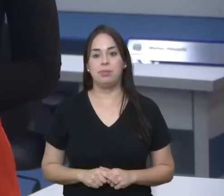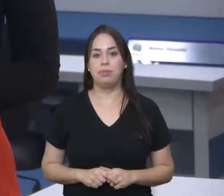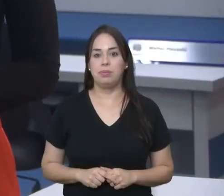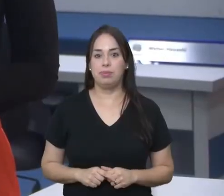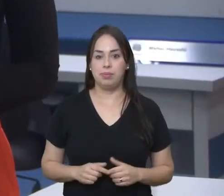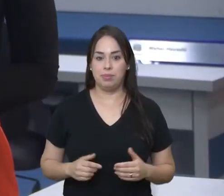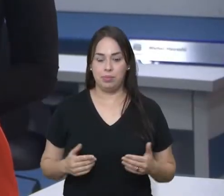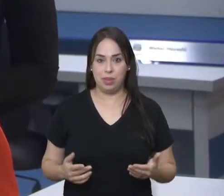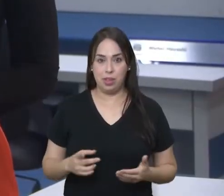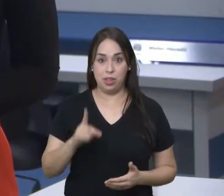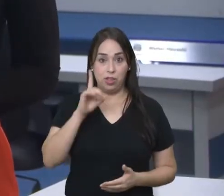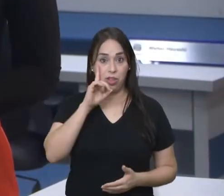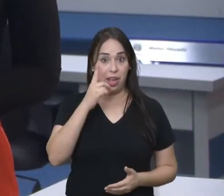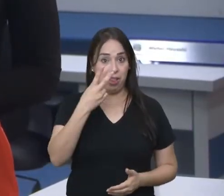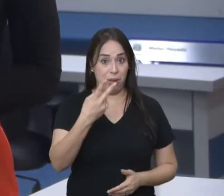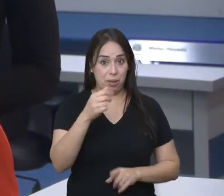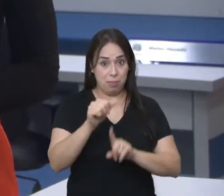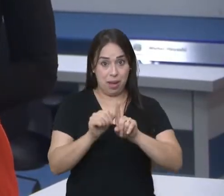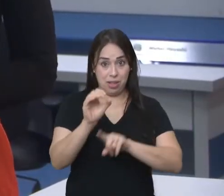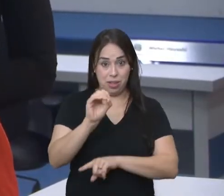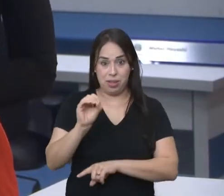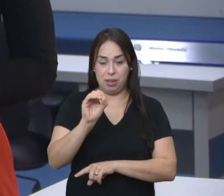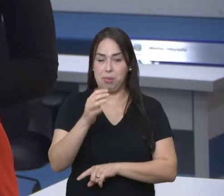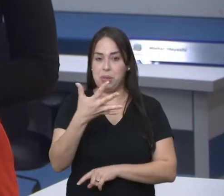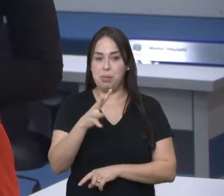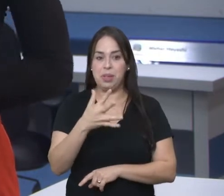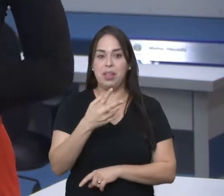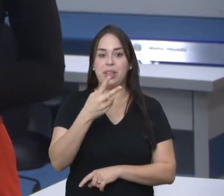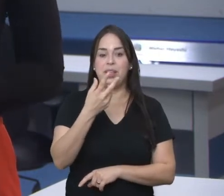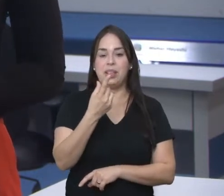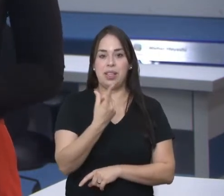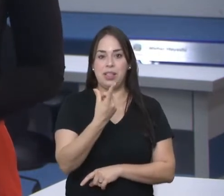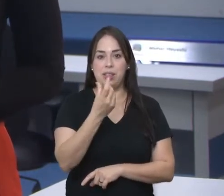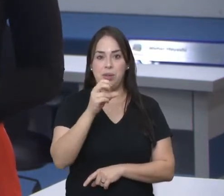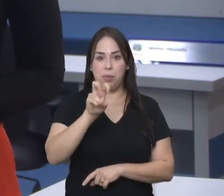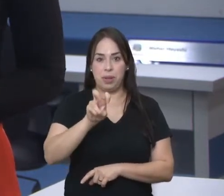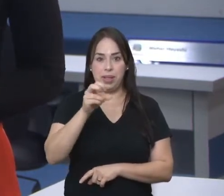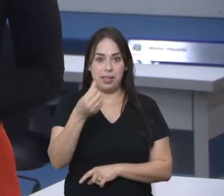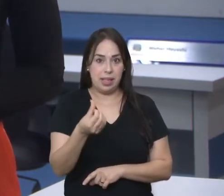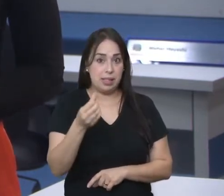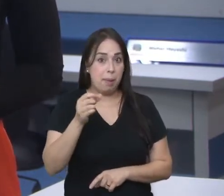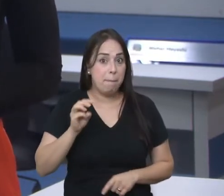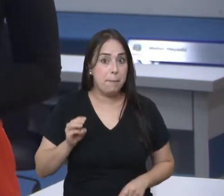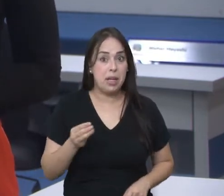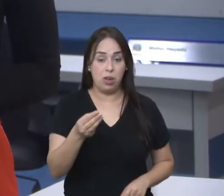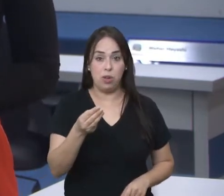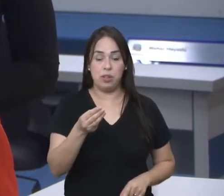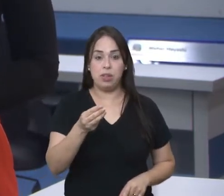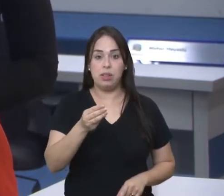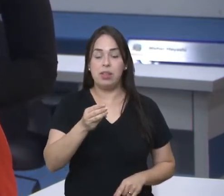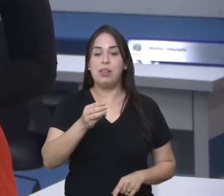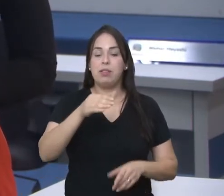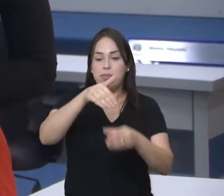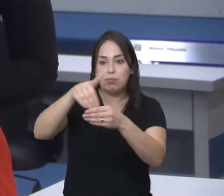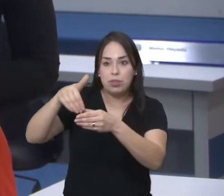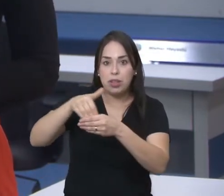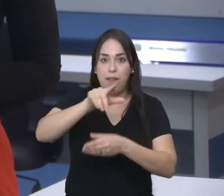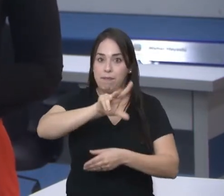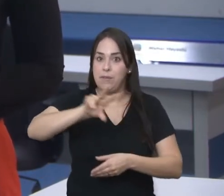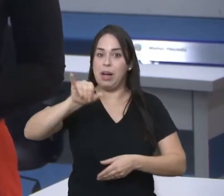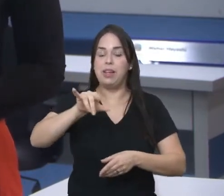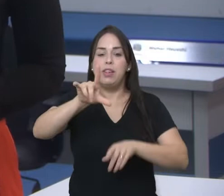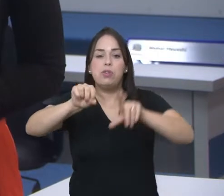Dia 2 de outubro, mais de 156 milhões de eleitores escolherão novos representantes entre